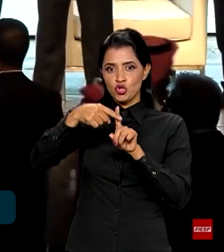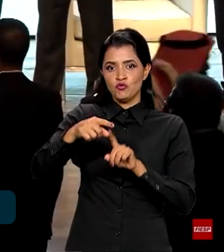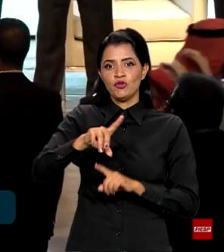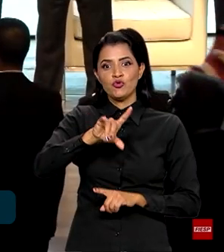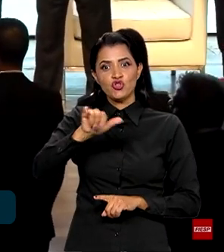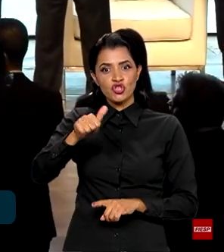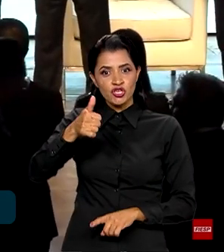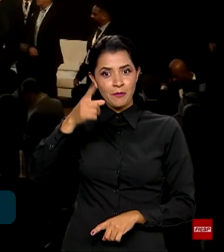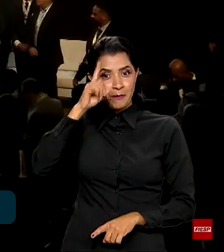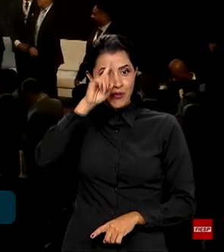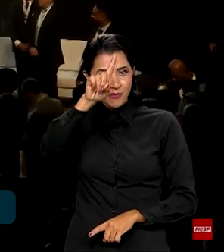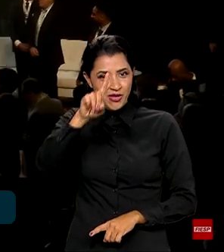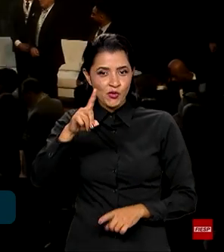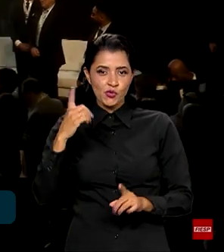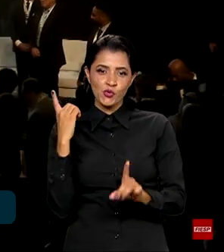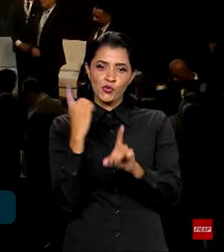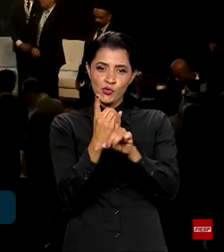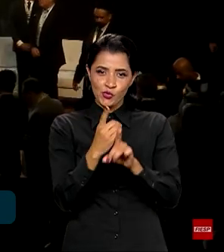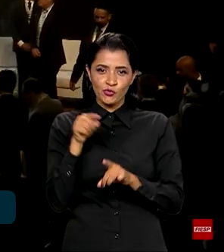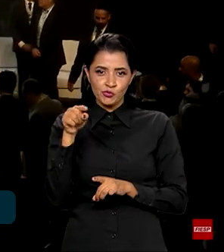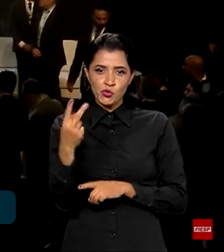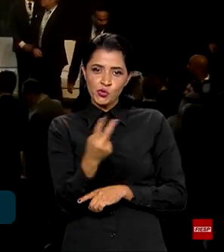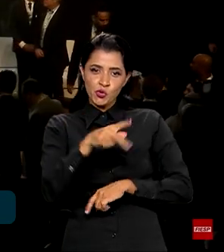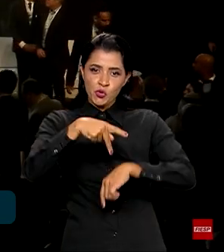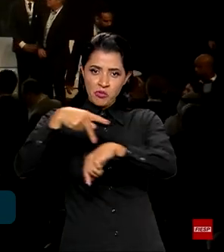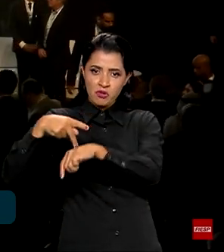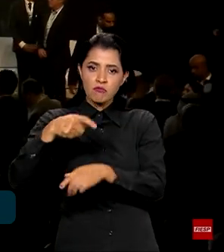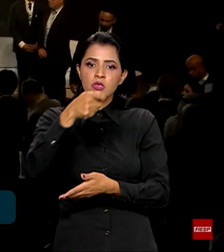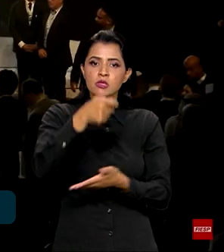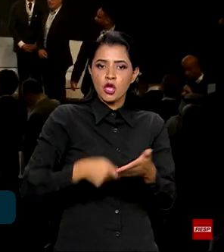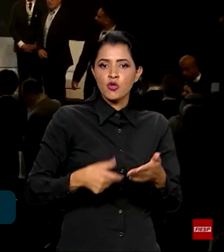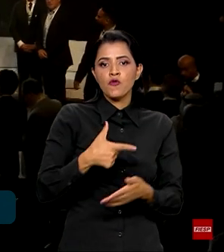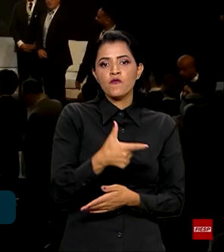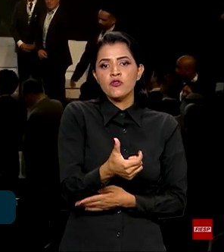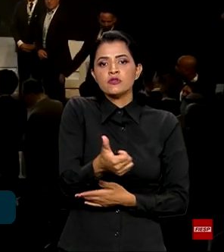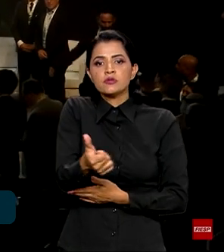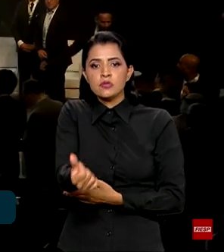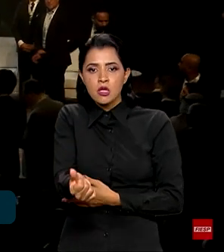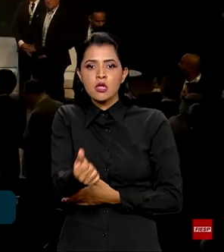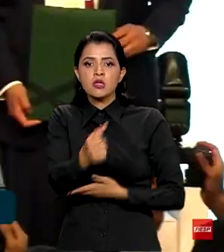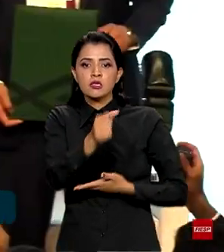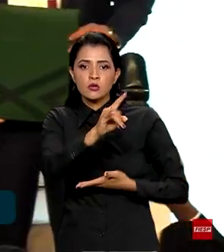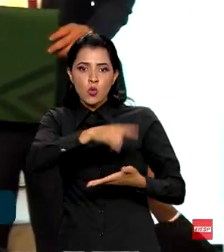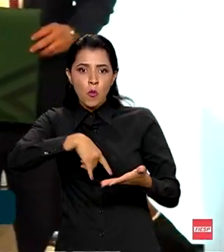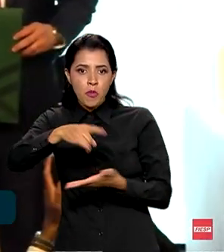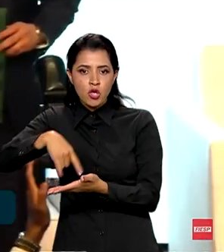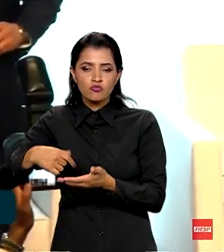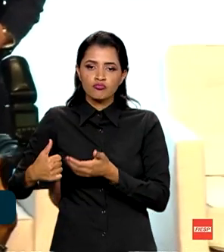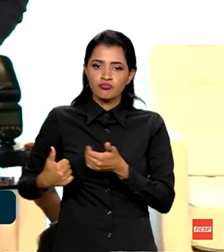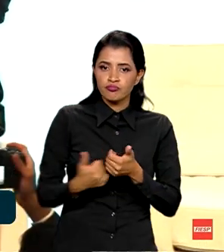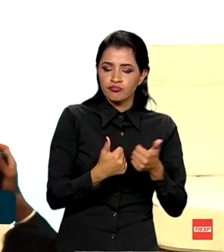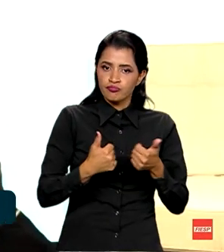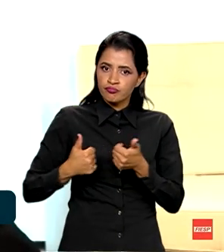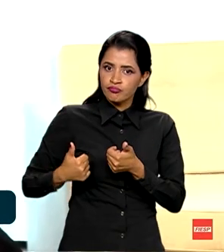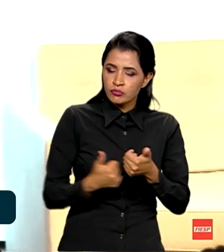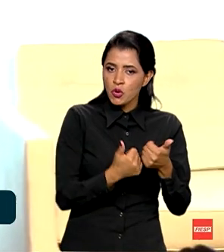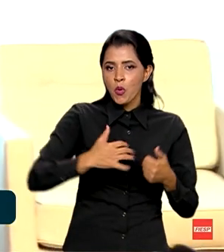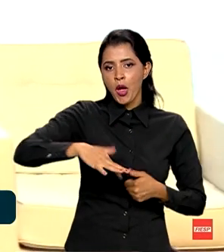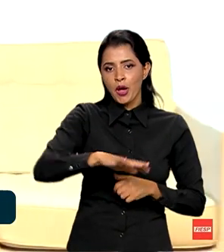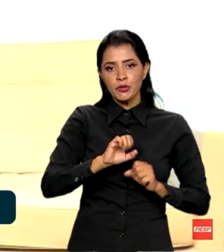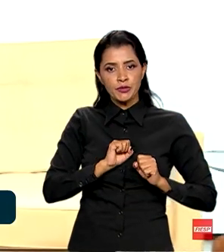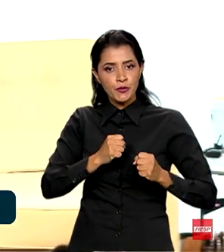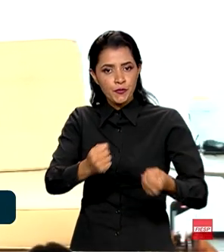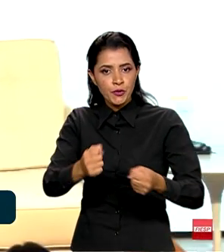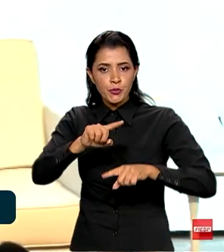dia de encontro. Os dois países assinaram 26 memorandos de cooperação em áreas como defesa e